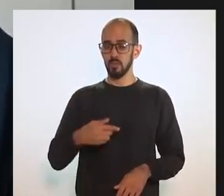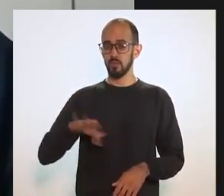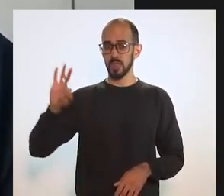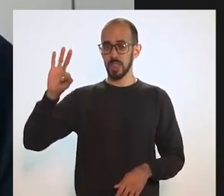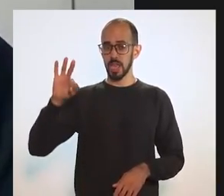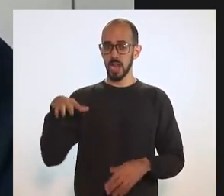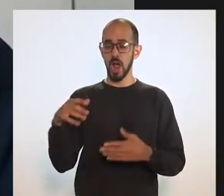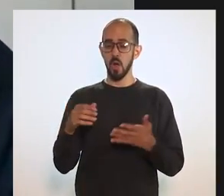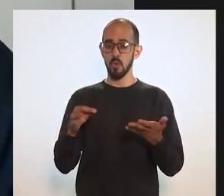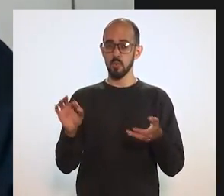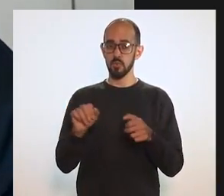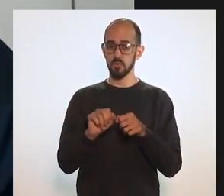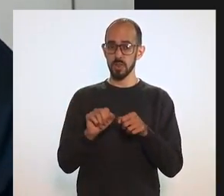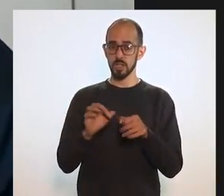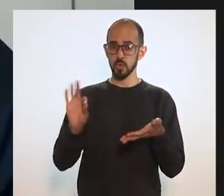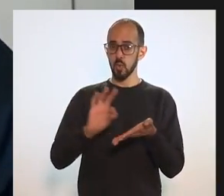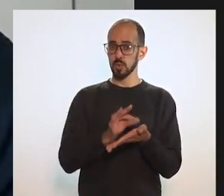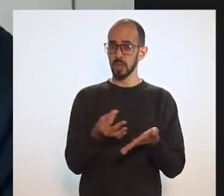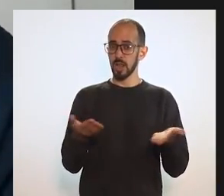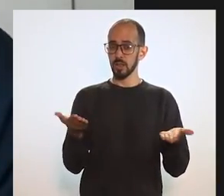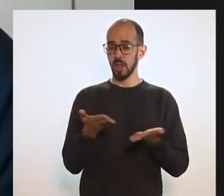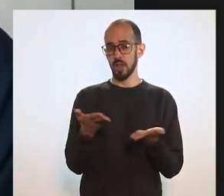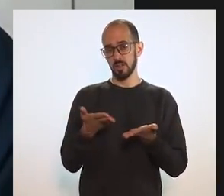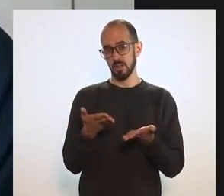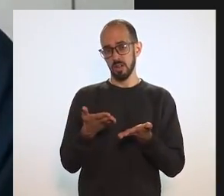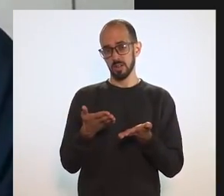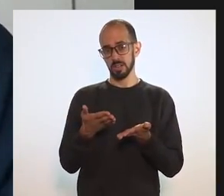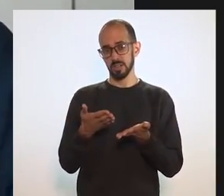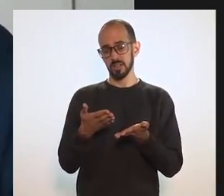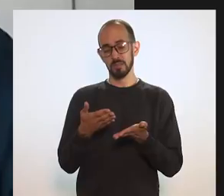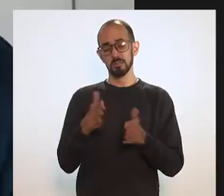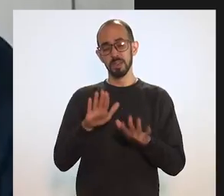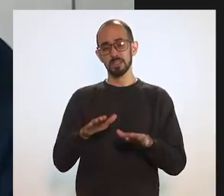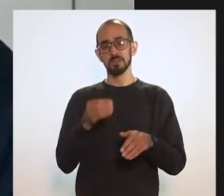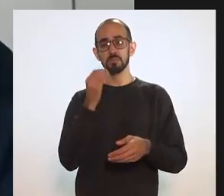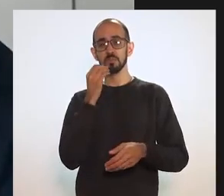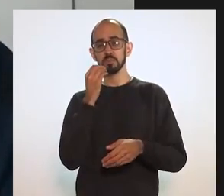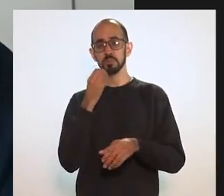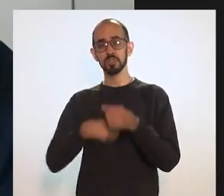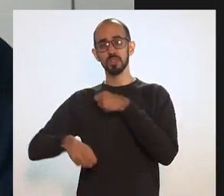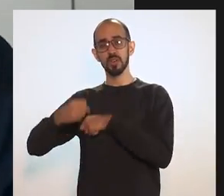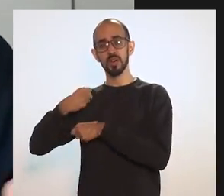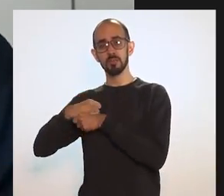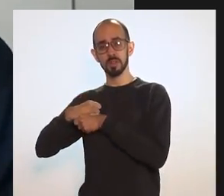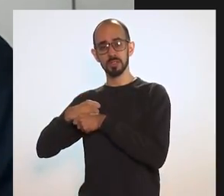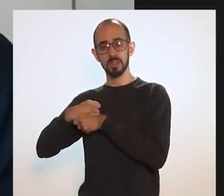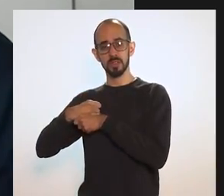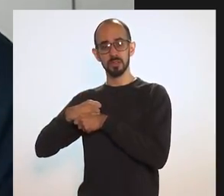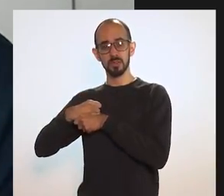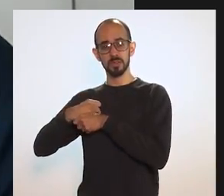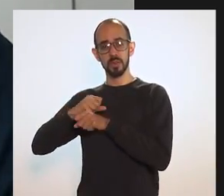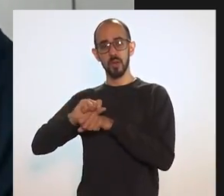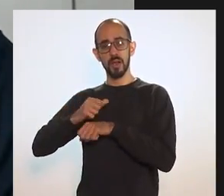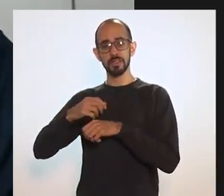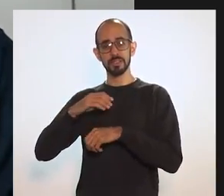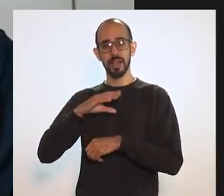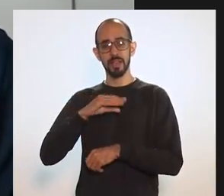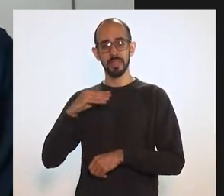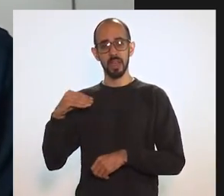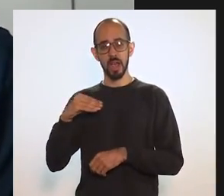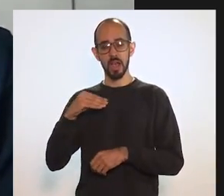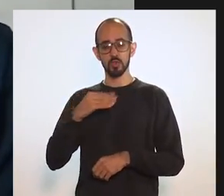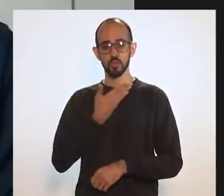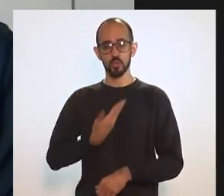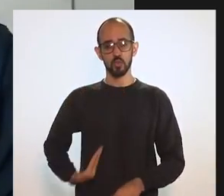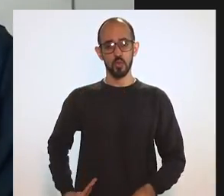um contrato com a Pfizer, quando poderia ter feito esse contrato no ano passado. Então, essa demora do governo federal